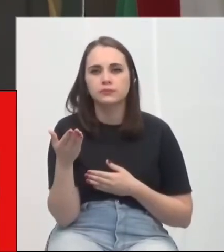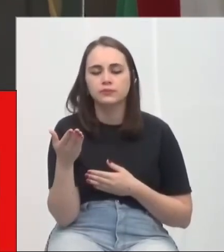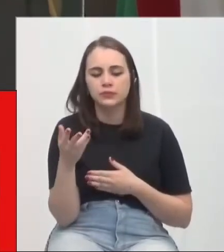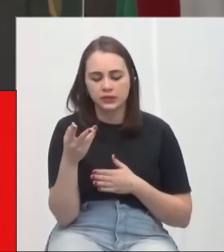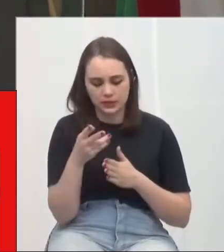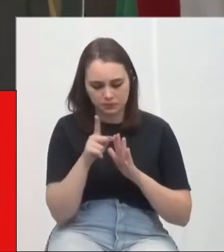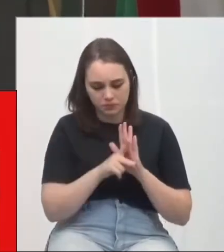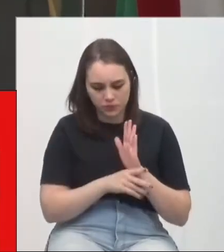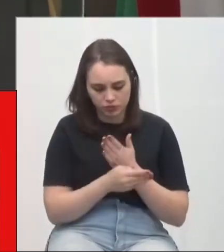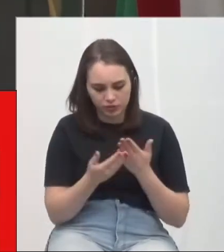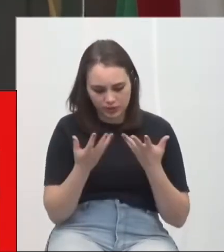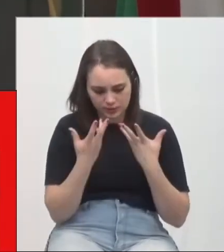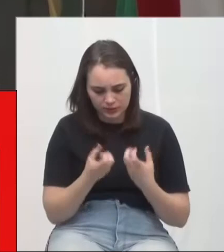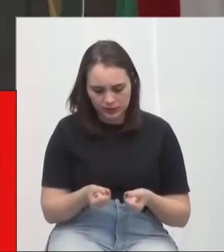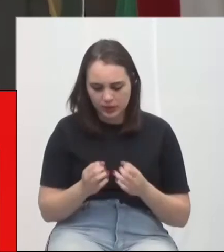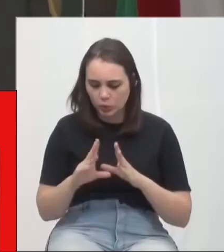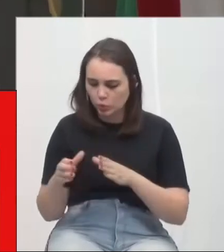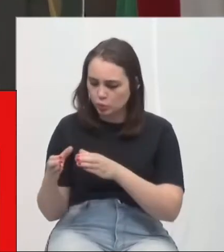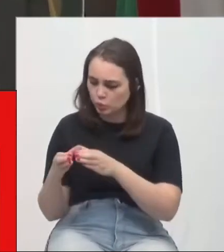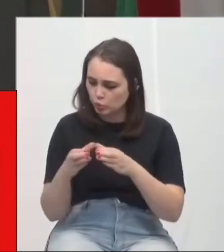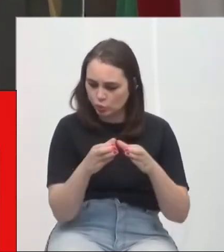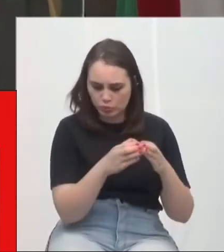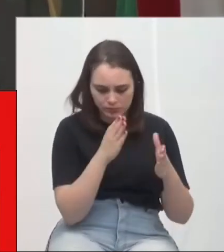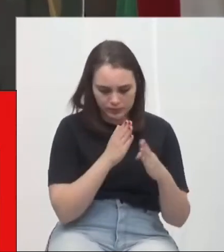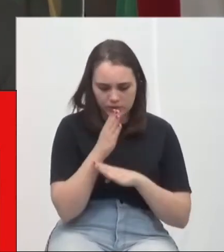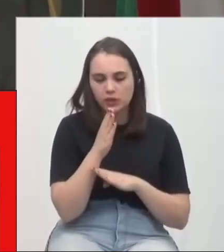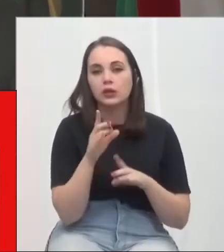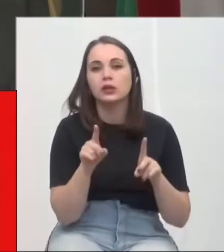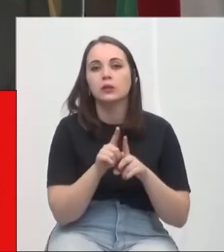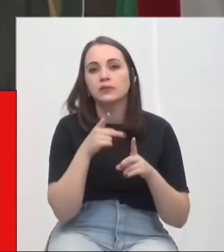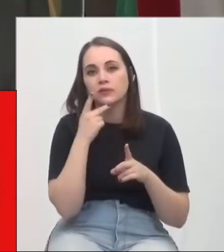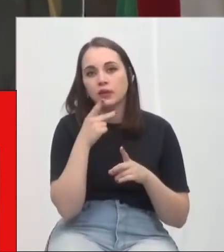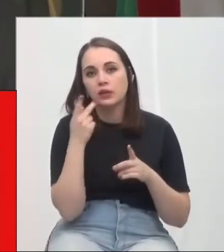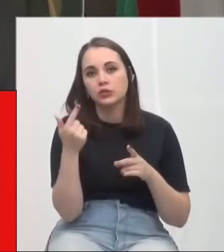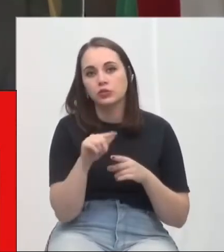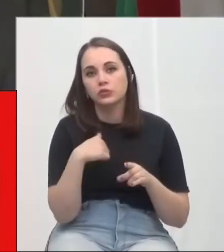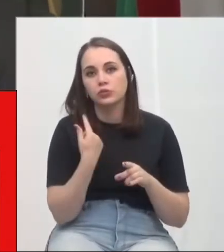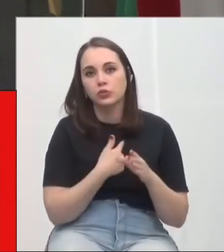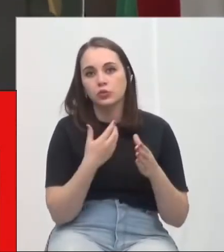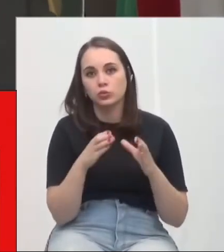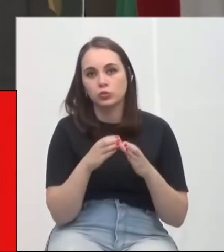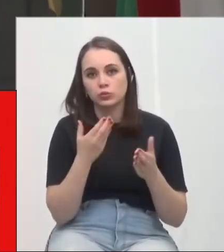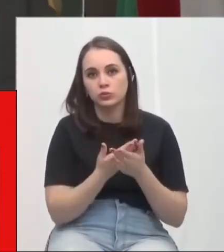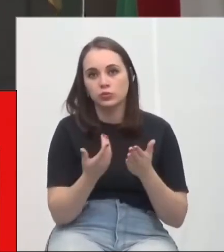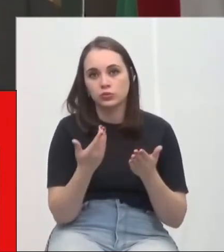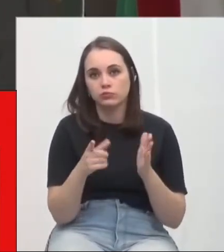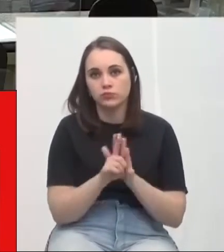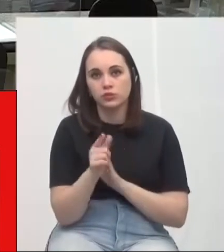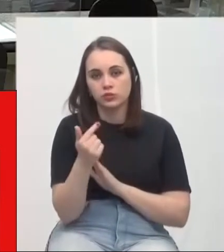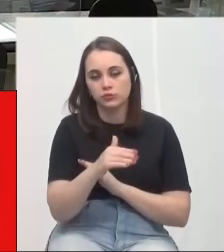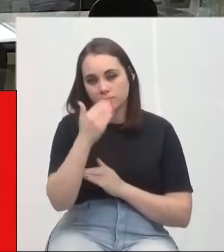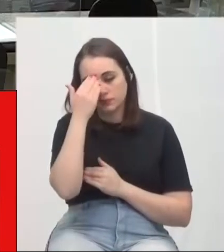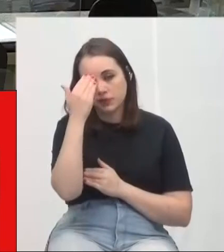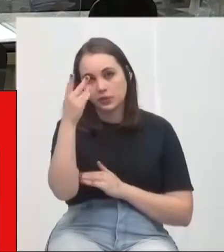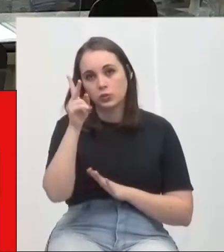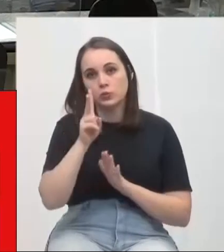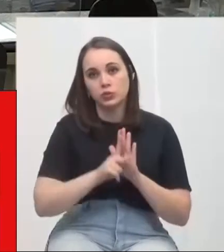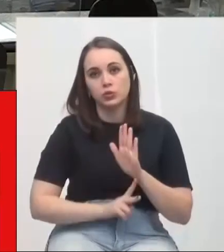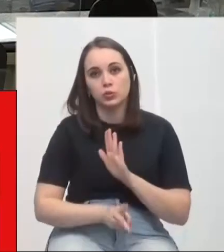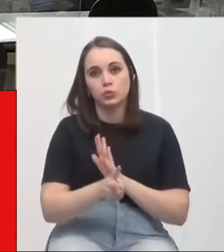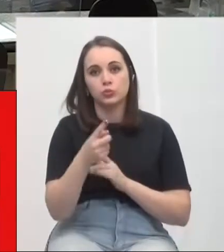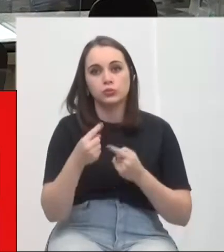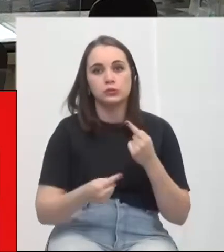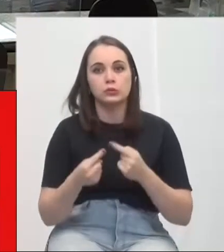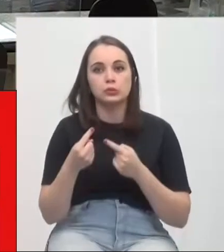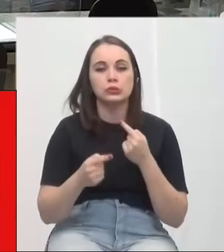a esse projeto, aprovado em todas as comissões e também ratificado por meio da nossa Comissão Especial de Revisão Legislativa. Obrigado, Presidente. O projeto continua a discussão.